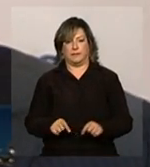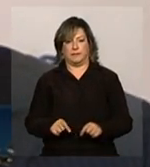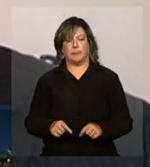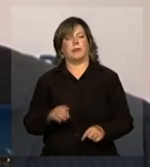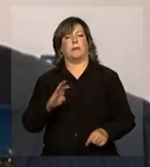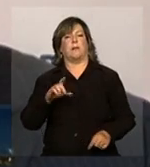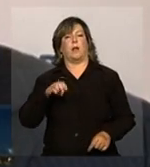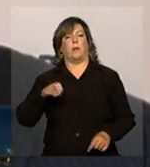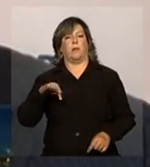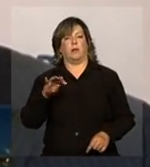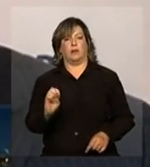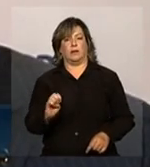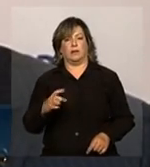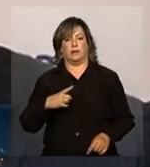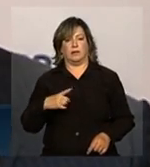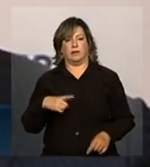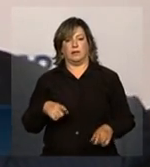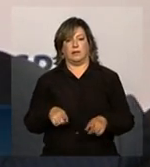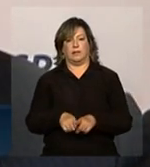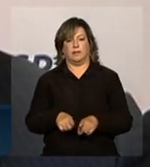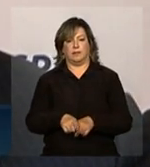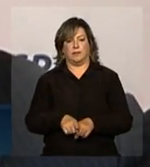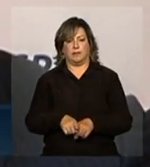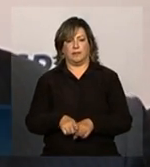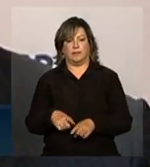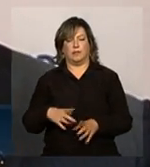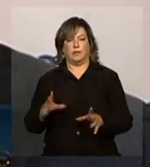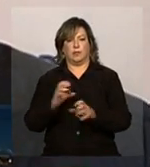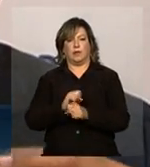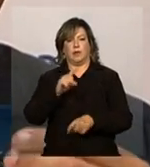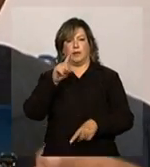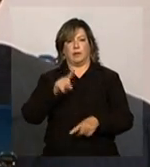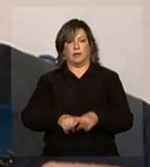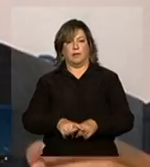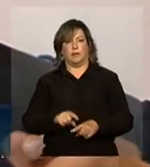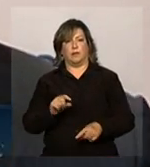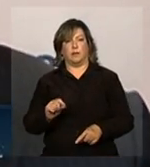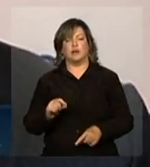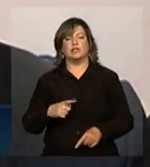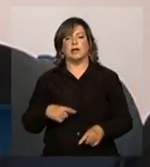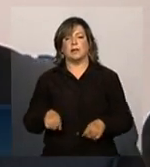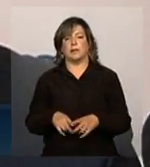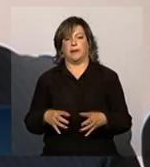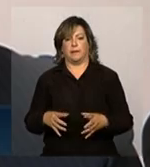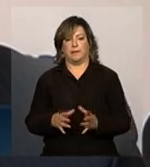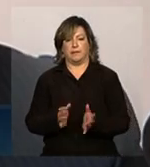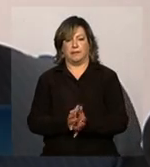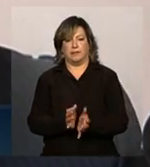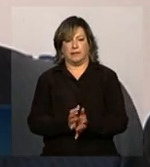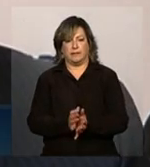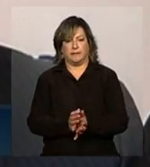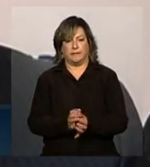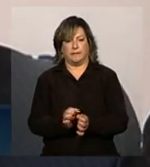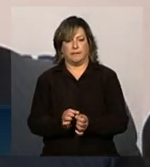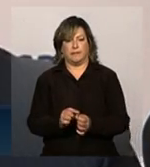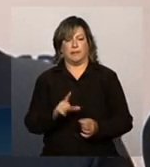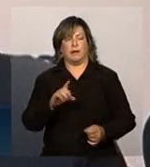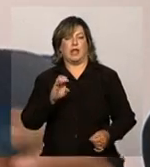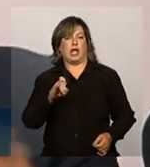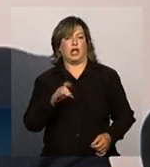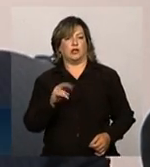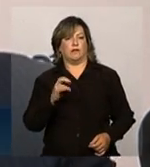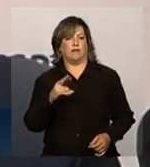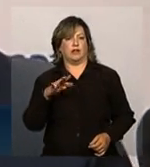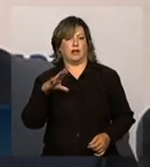Monte com 18 casas de forças, totalizando, perdão, 18 máquinas, 18 turbinas franceses de eixo vertical